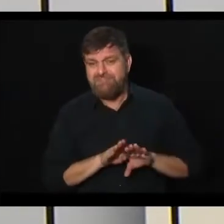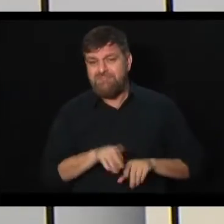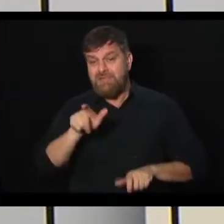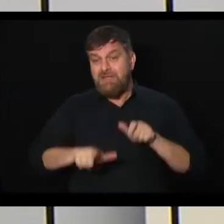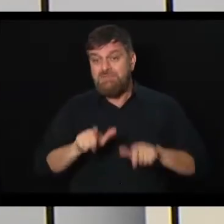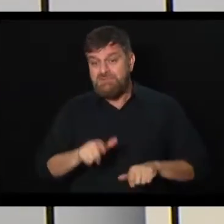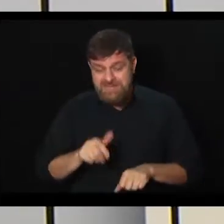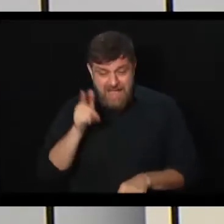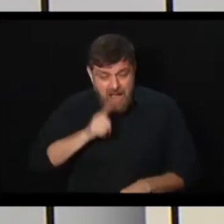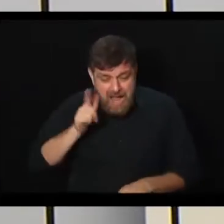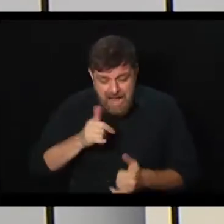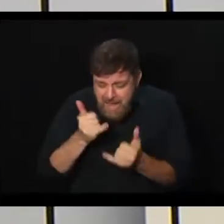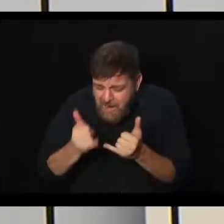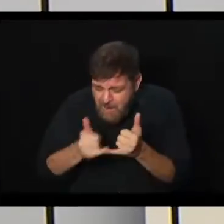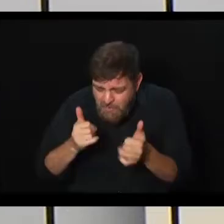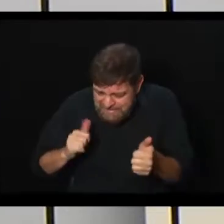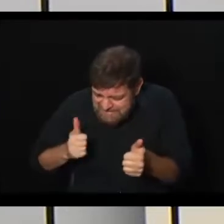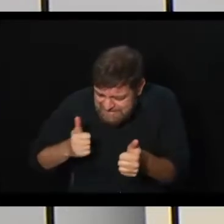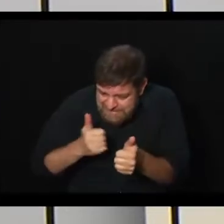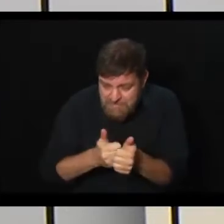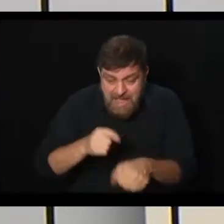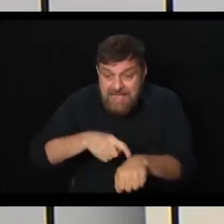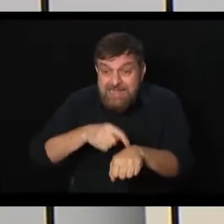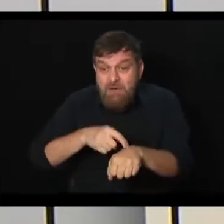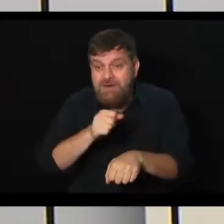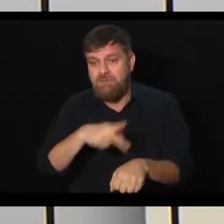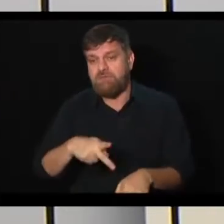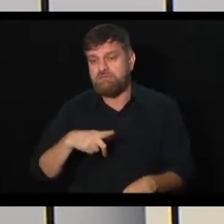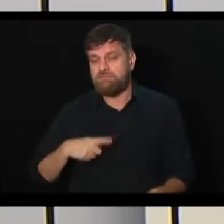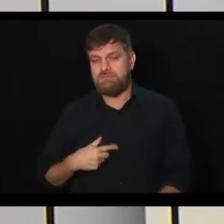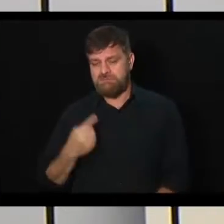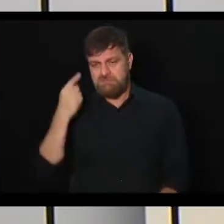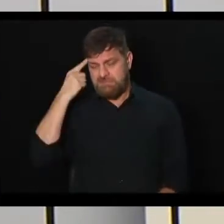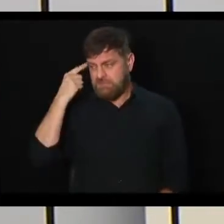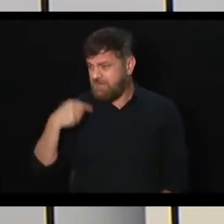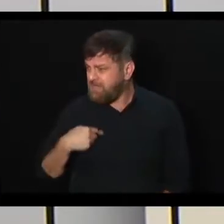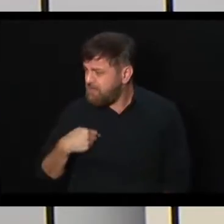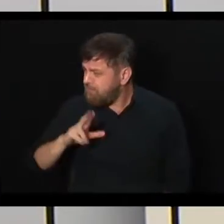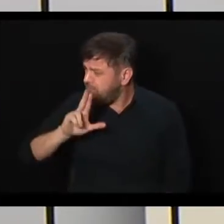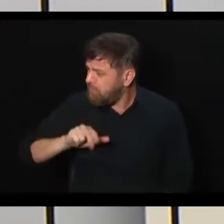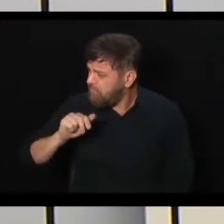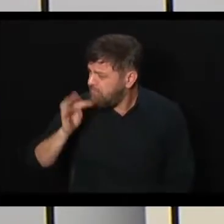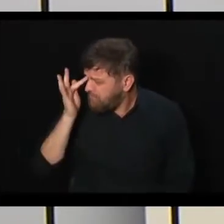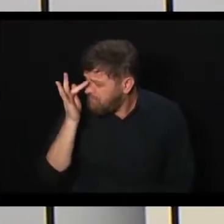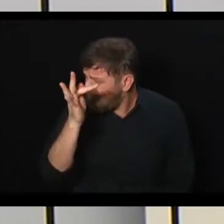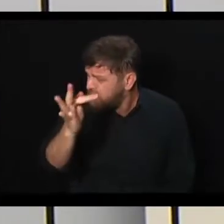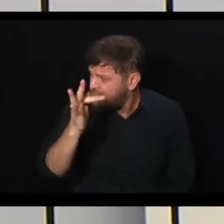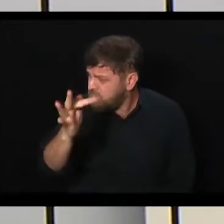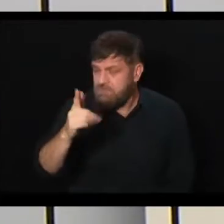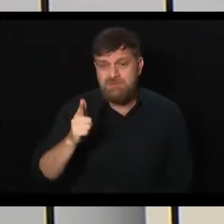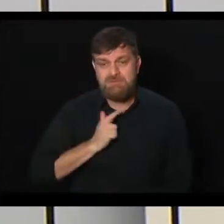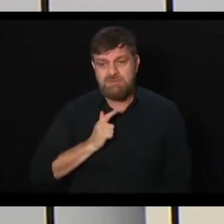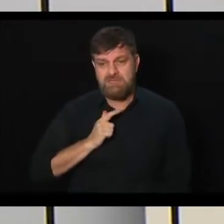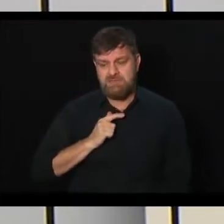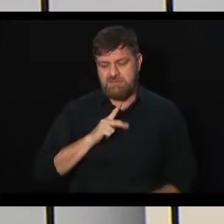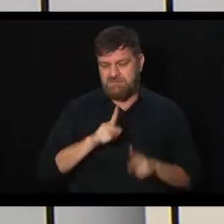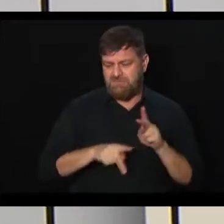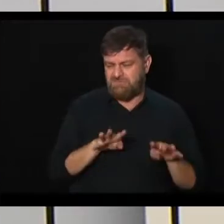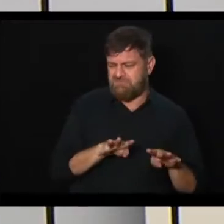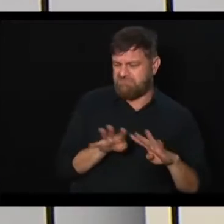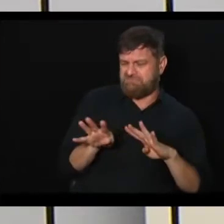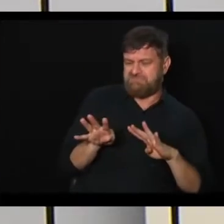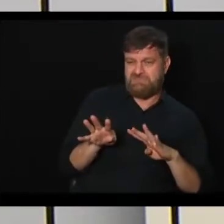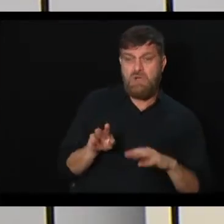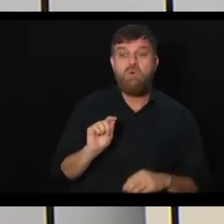de se aposentar tem essas regras de transição, uma juventude que não tem perspectiva de se aposentar, ou seja, isso é impopular. O que, na